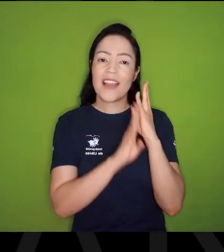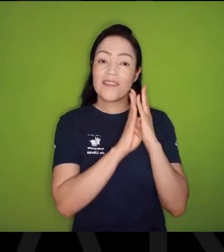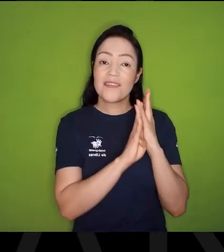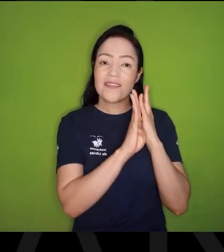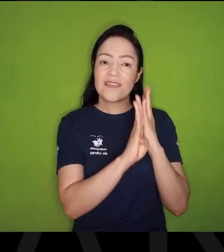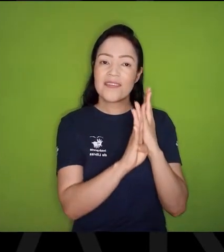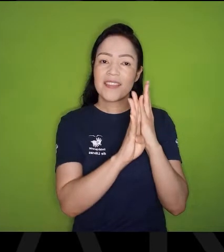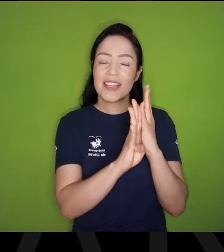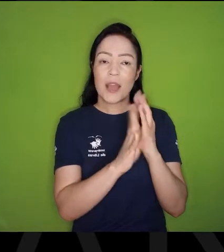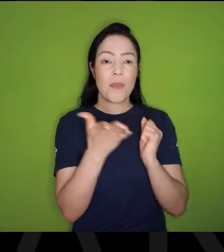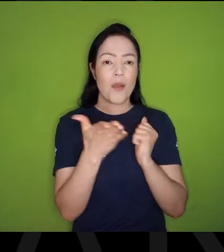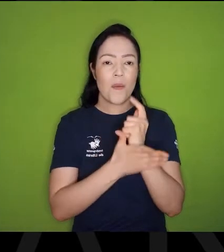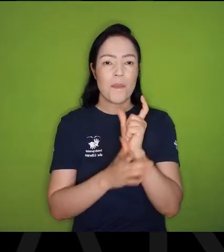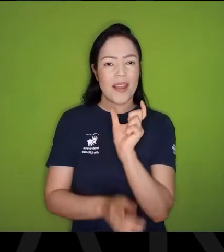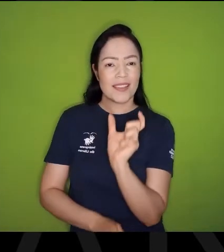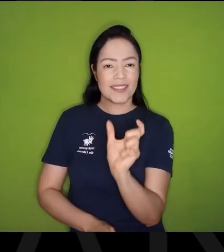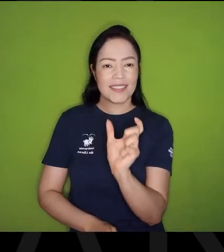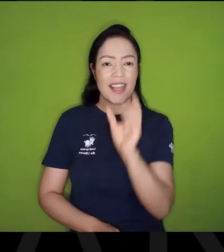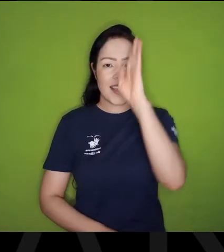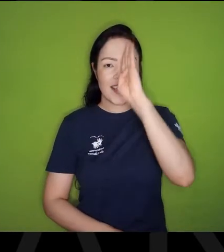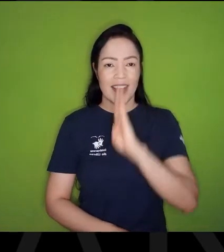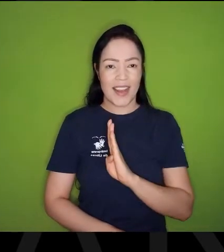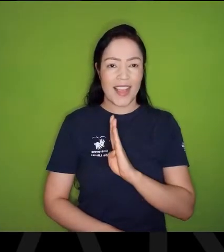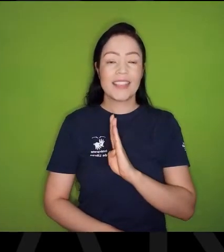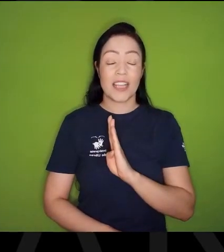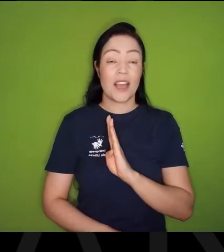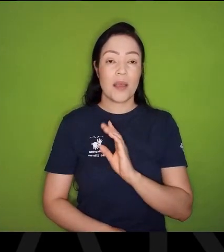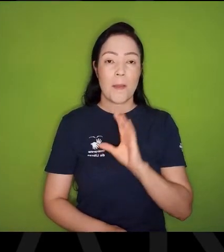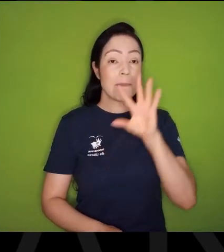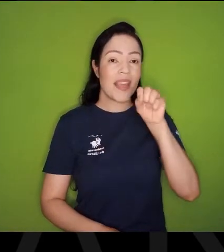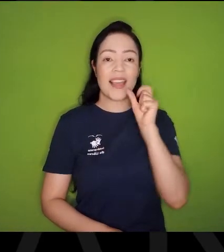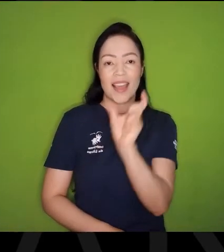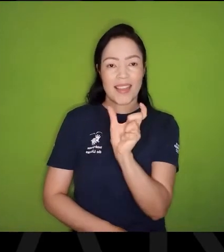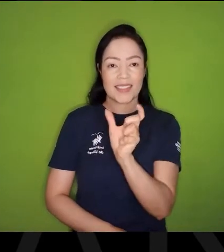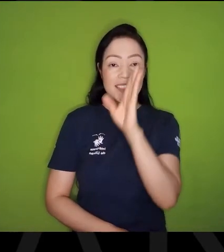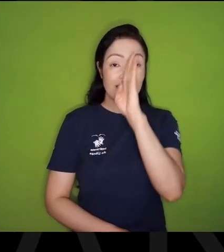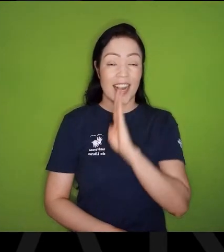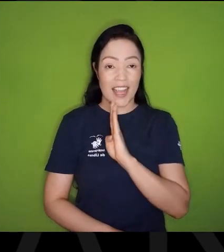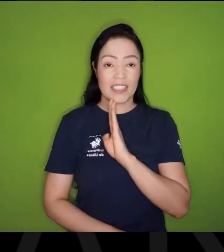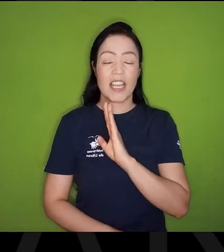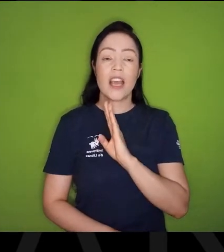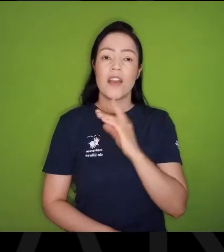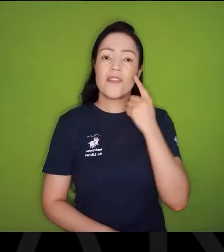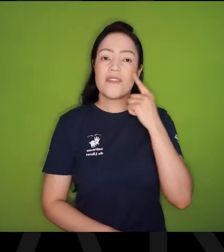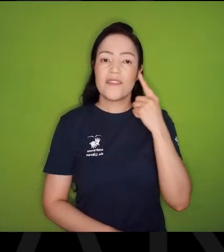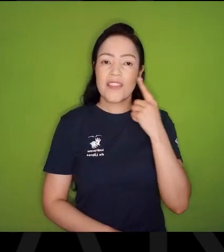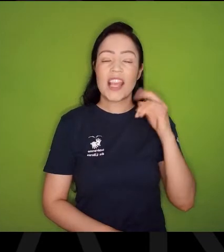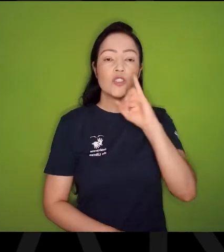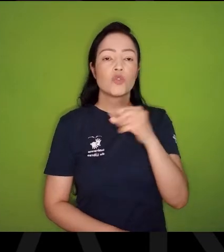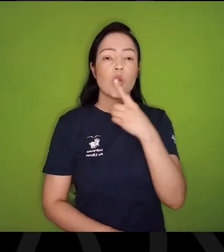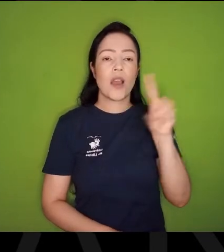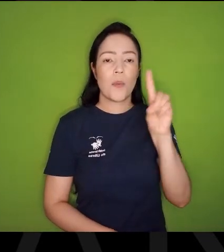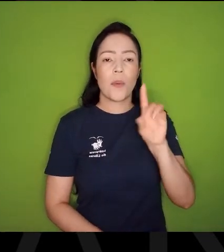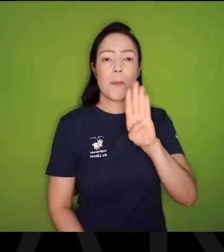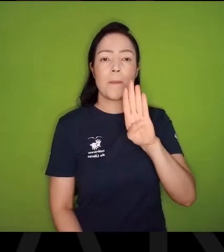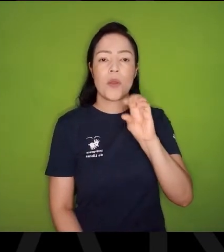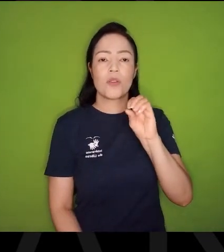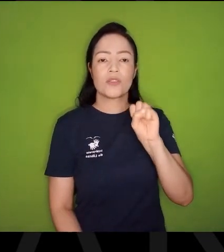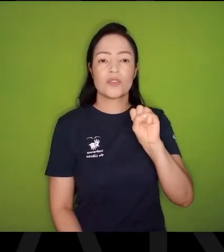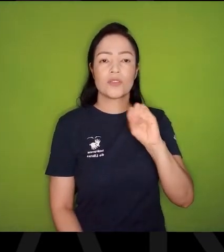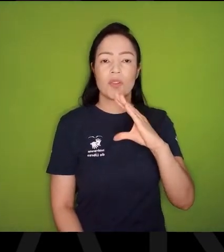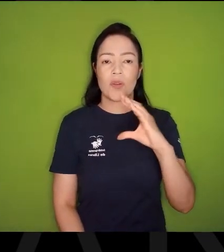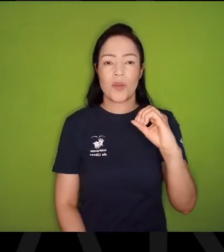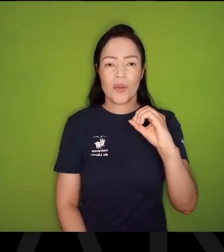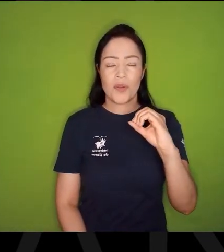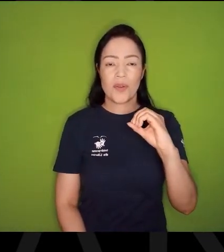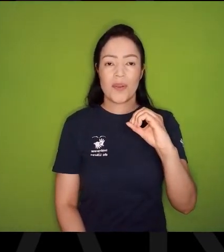Para pegar um ingresso gratuito, Para assistir a um show do João Bosco, No Memorial da América Latina, Eu cheguei aqui